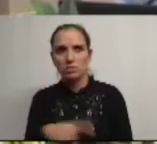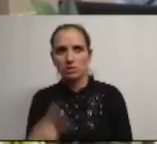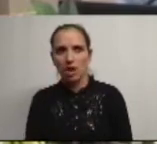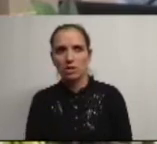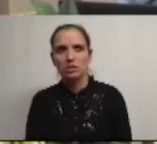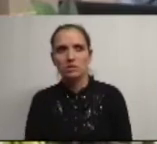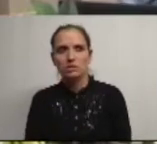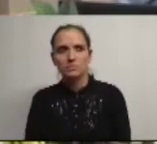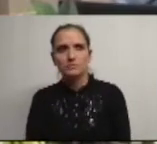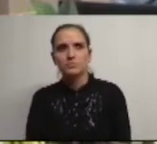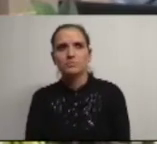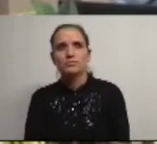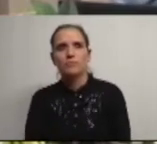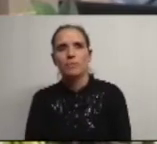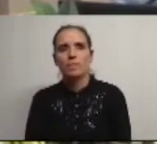por favor